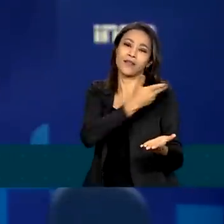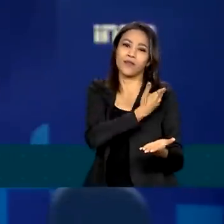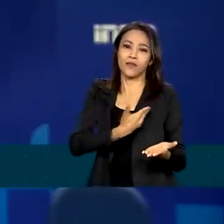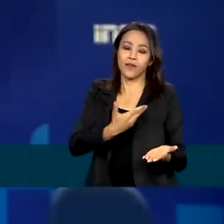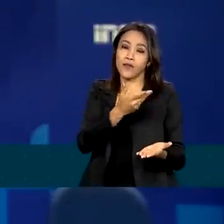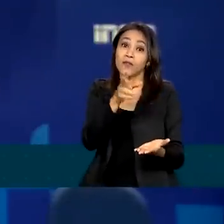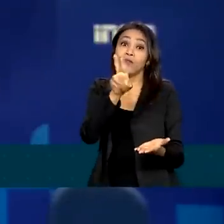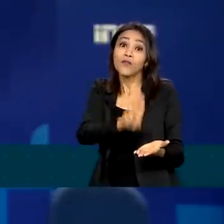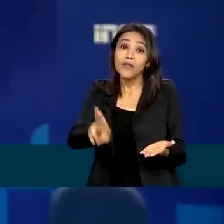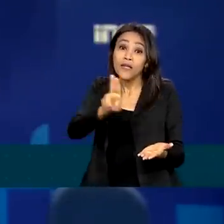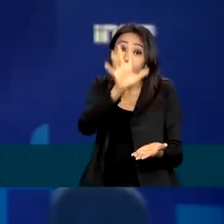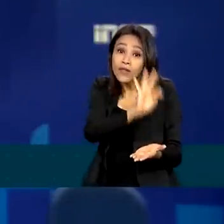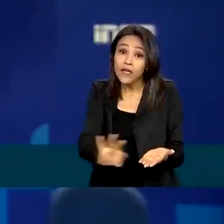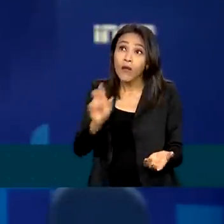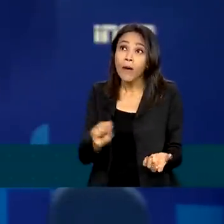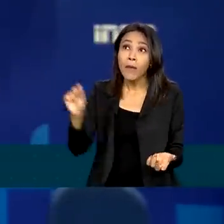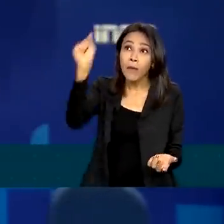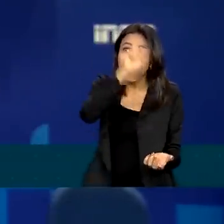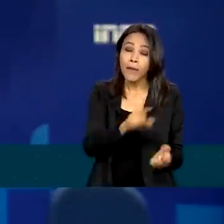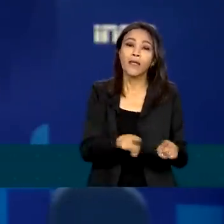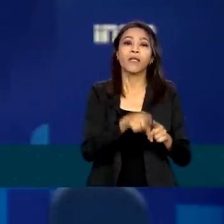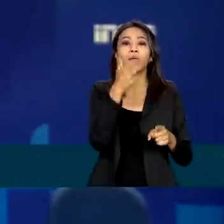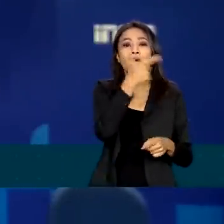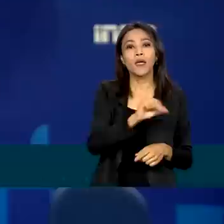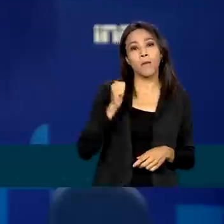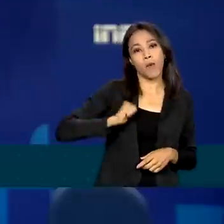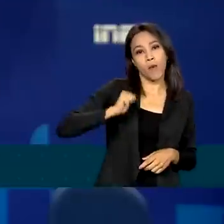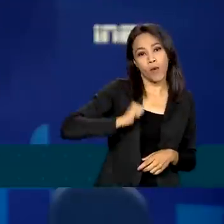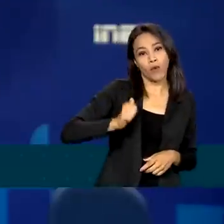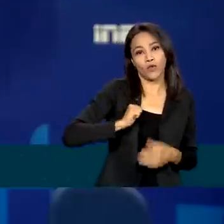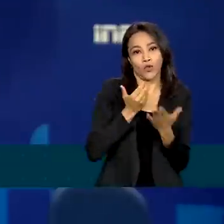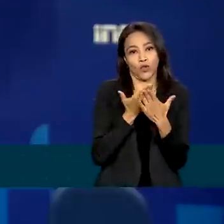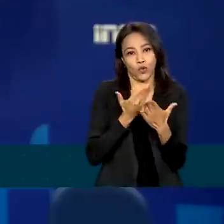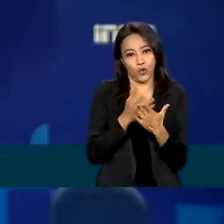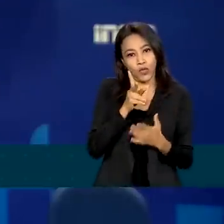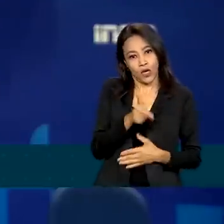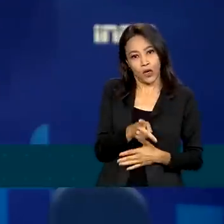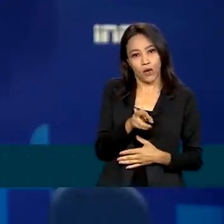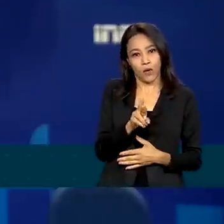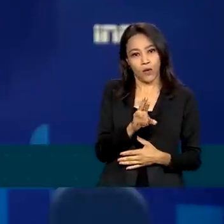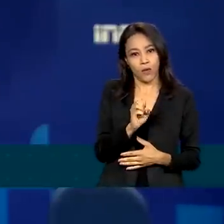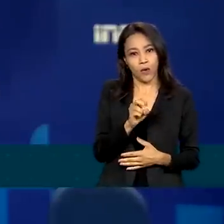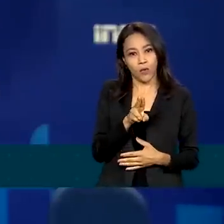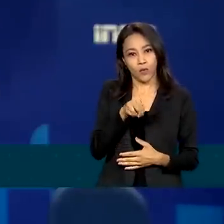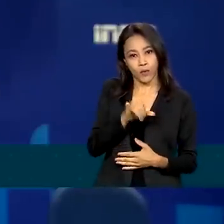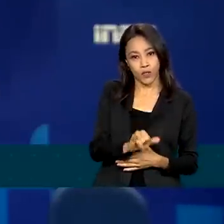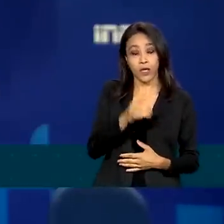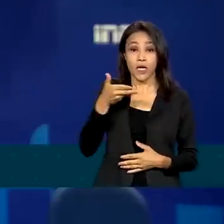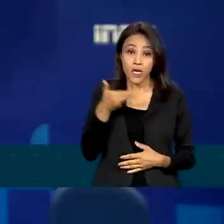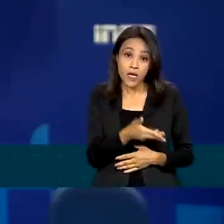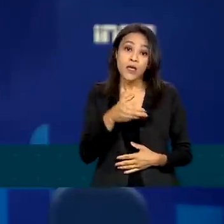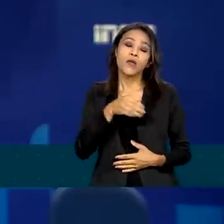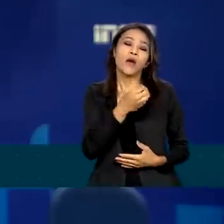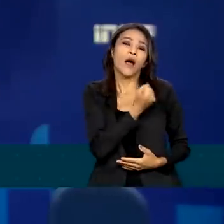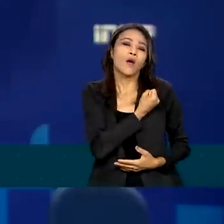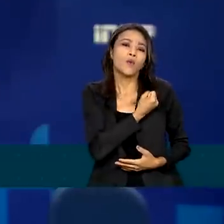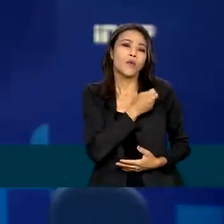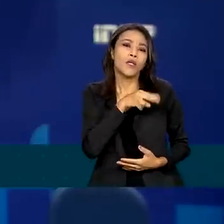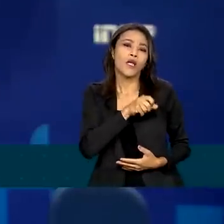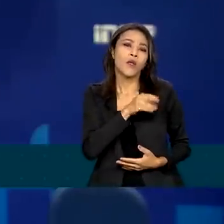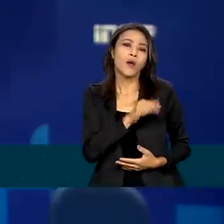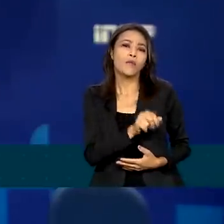do ProUni, que dá bolsas nas universidades particulares. O resultado do exame também pode ser usado para conseguir